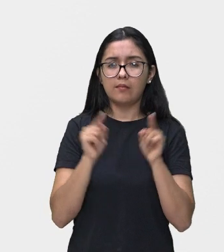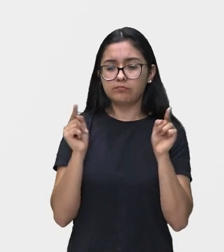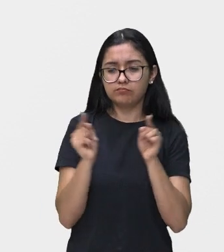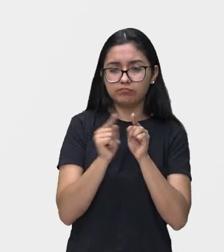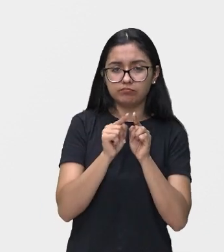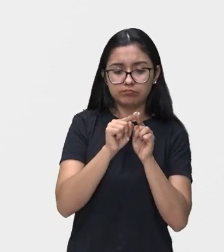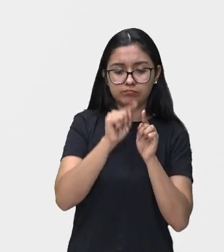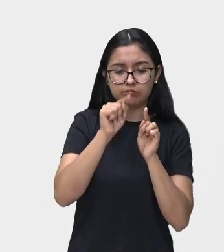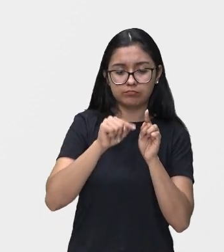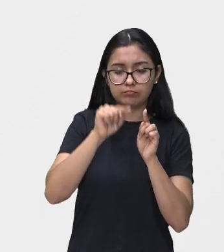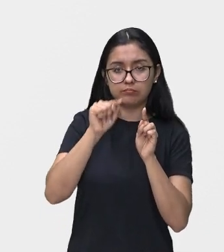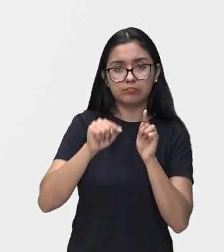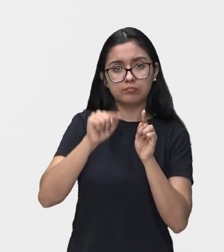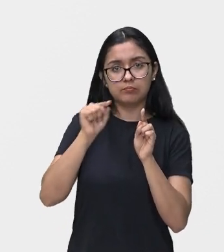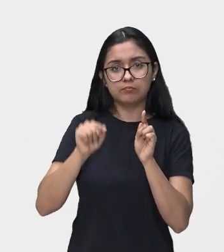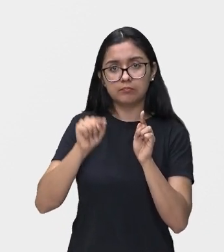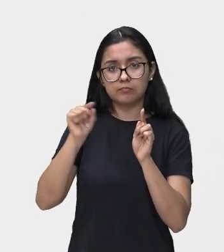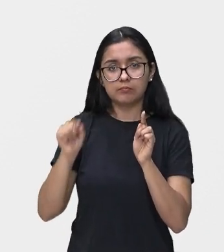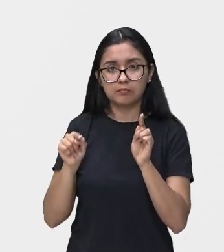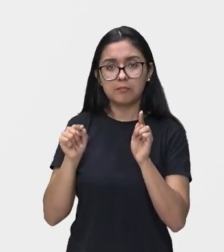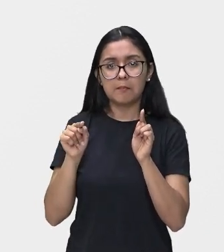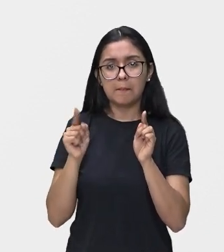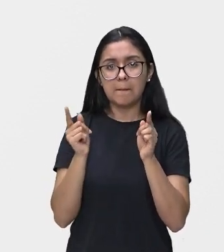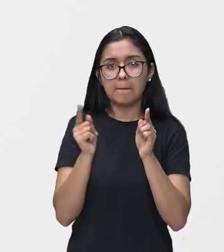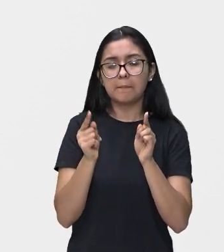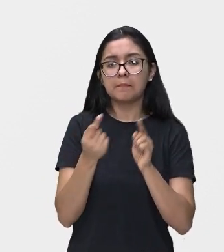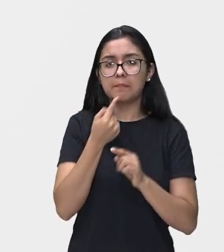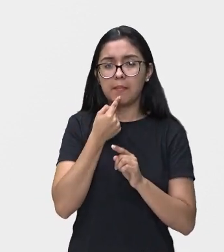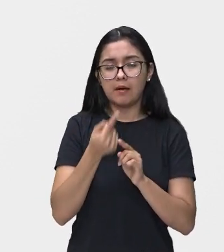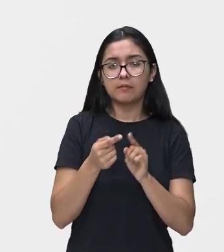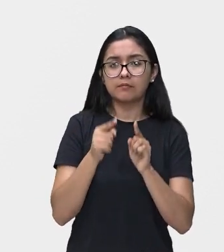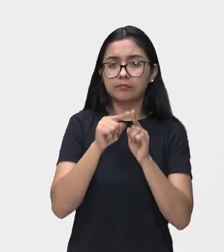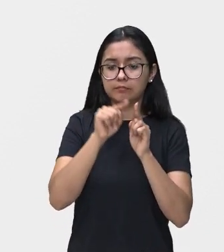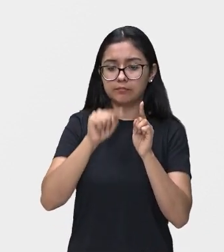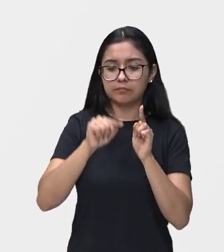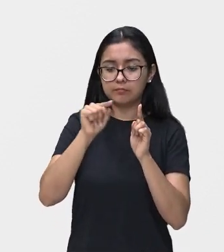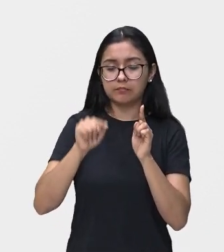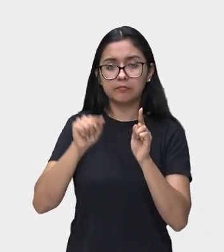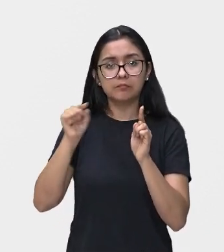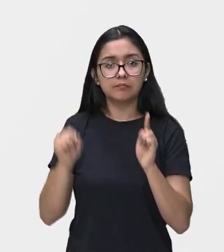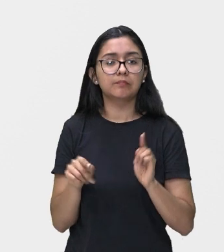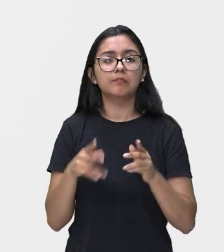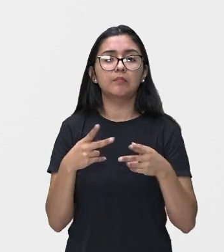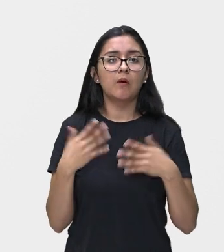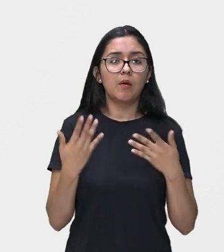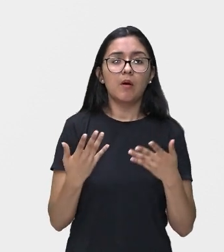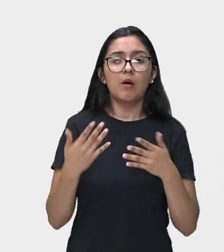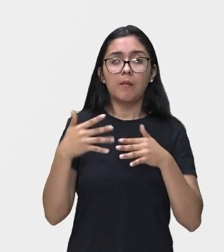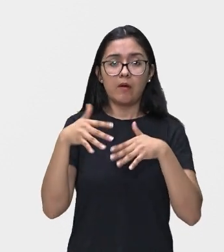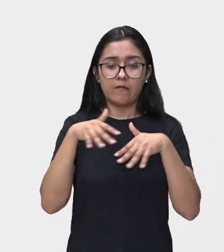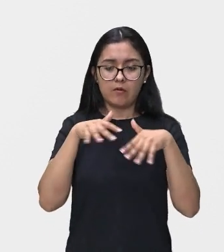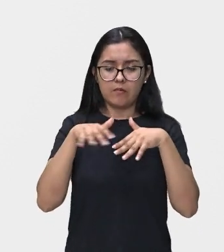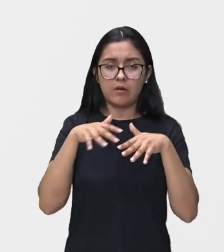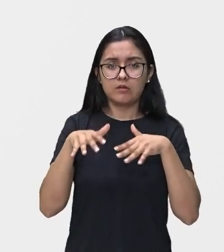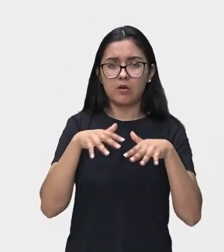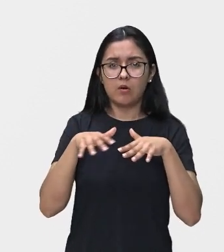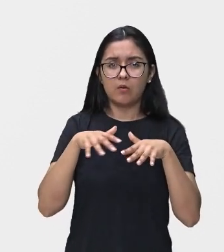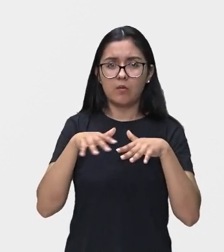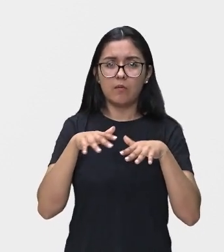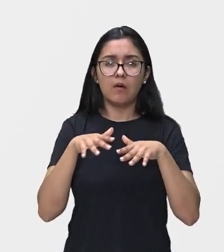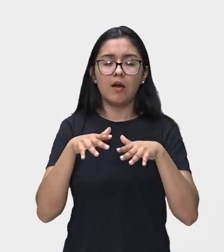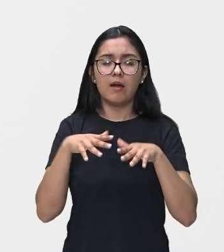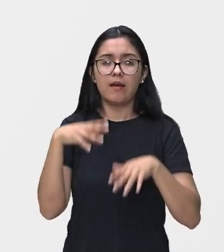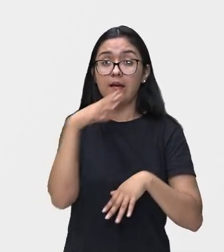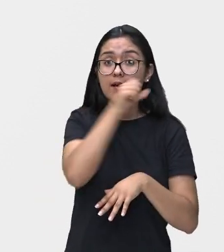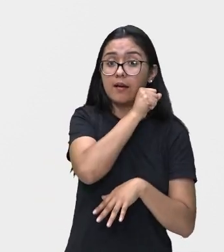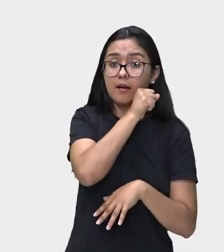outra, ou seja, é porque a frequência é alta, ou seja, ela vibra rapidamente, como vocês podem